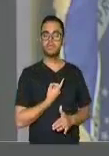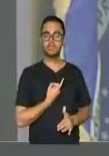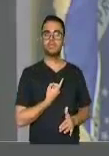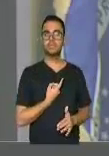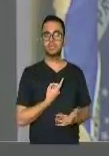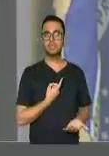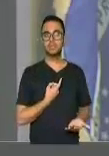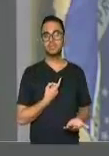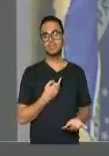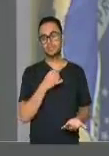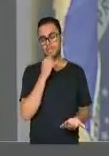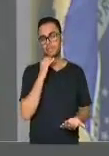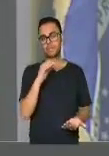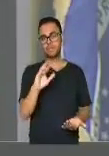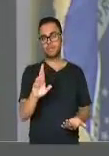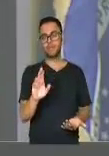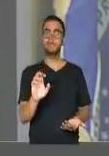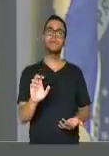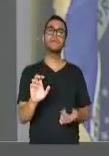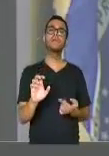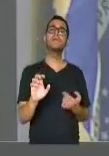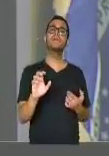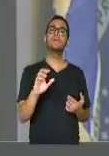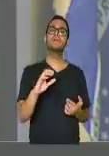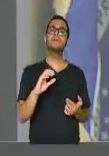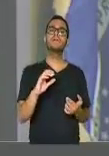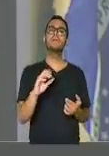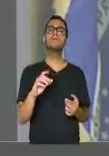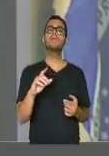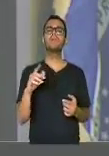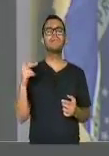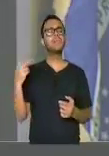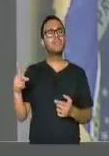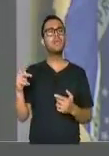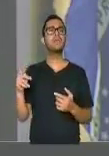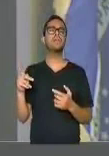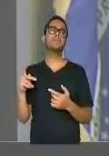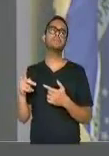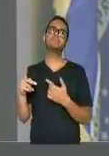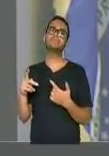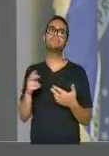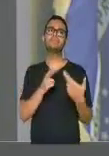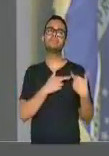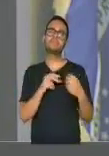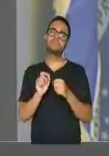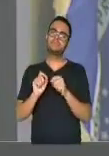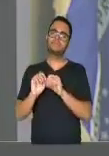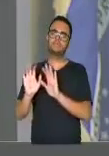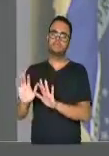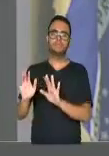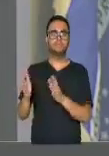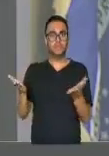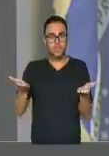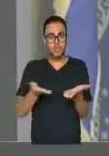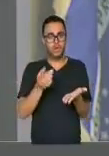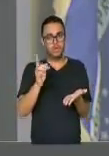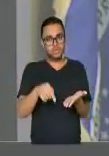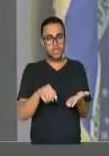a própria CE, que ela fez cumprir o seu papel. Hoje são organizações, são